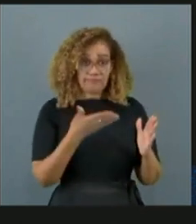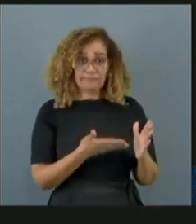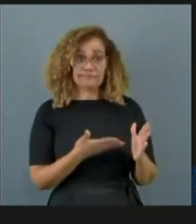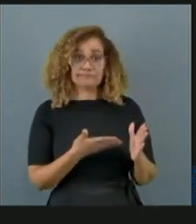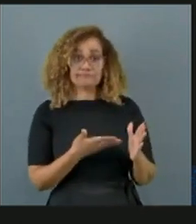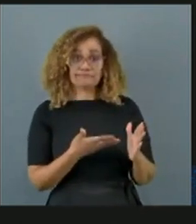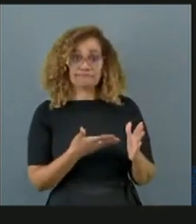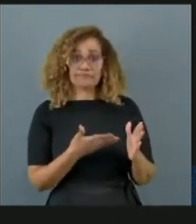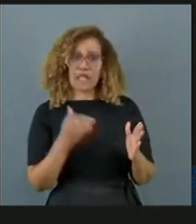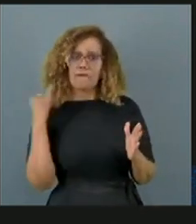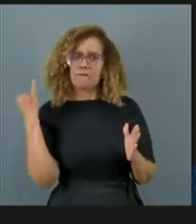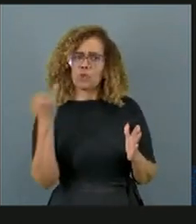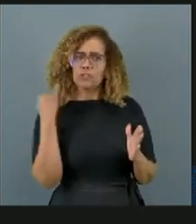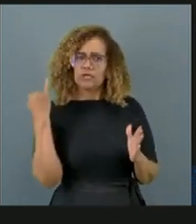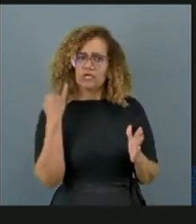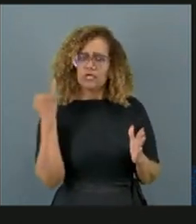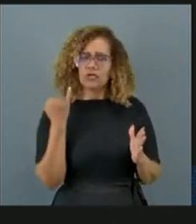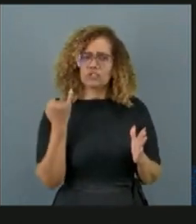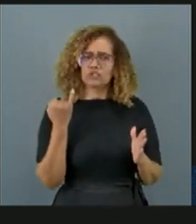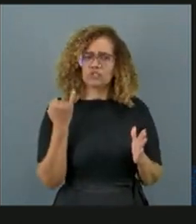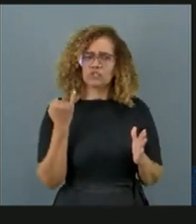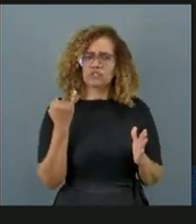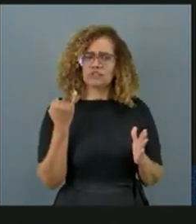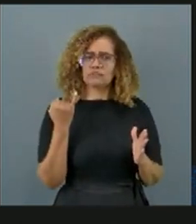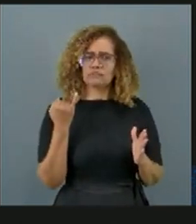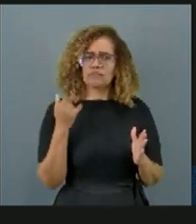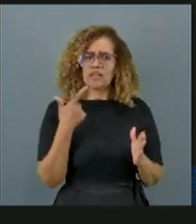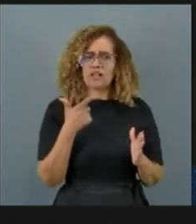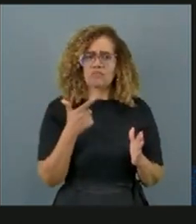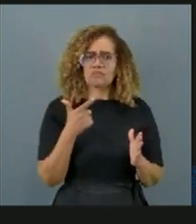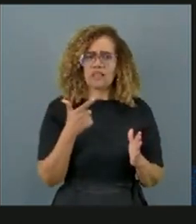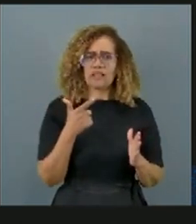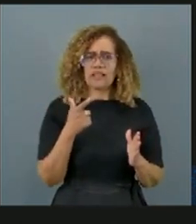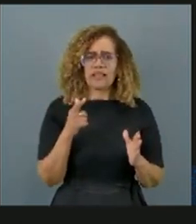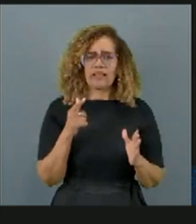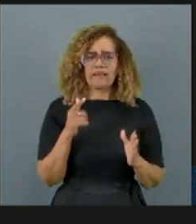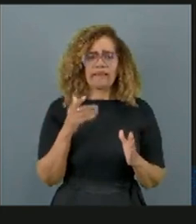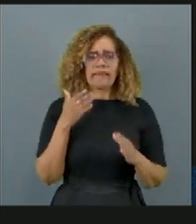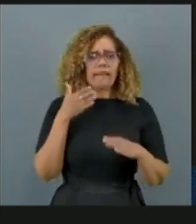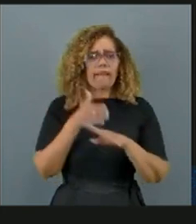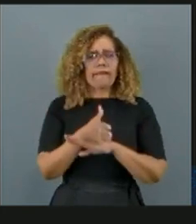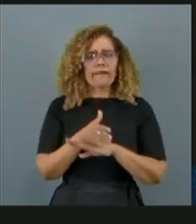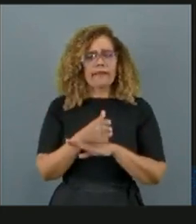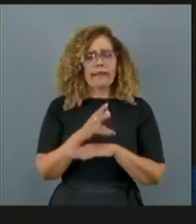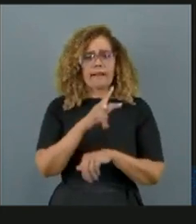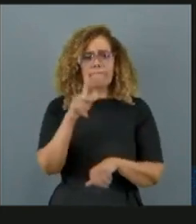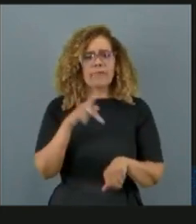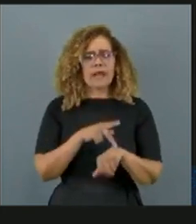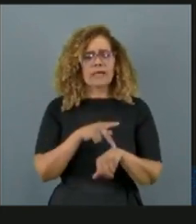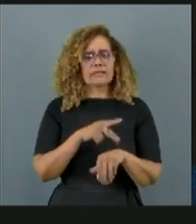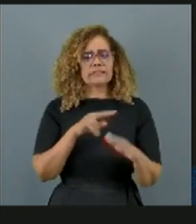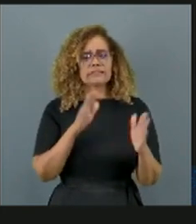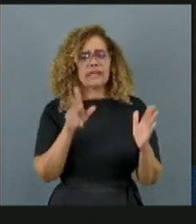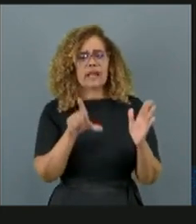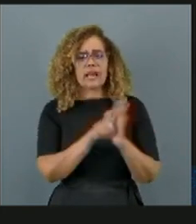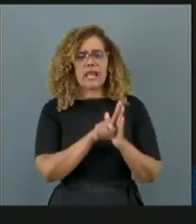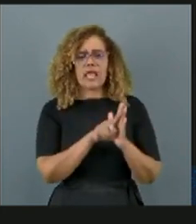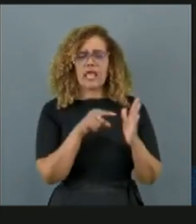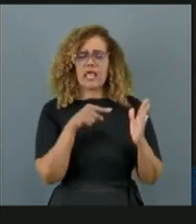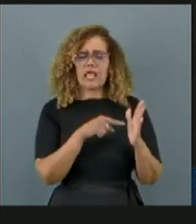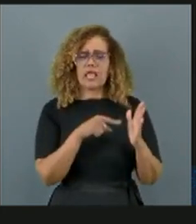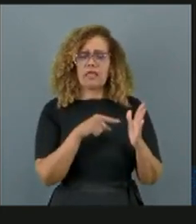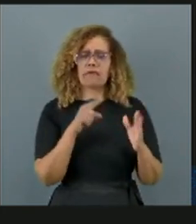importantíssima, e ela não ser implementada no país. O que diz essa lei é muito